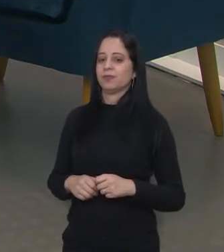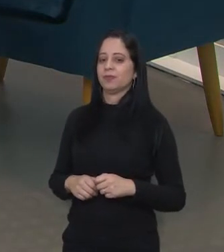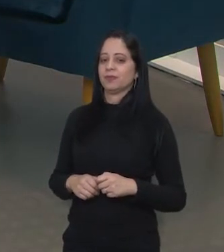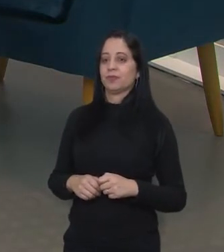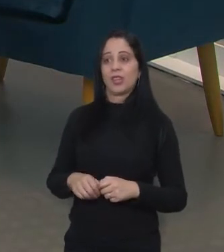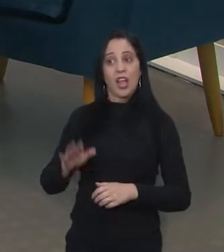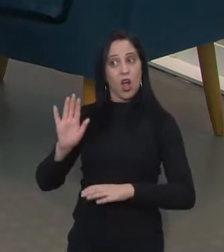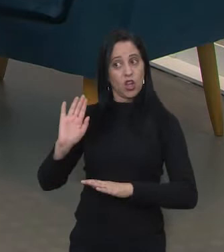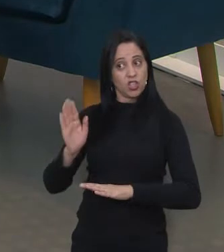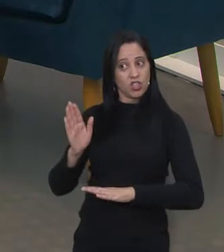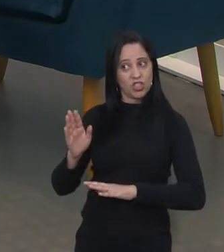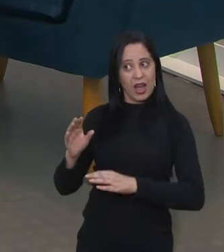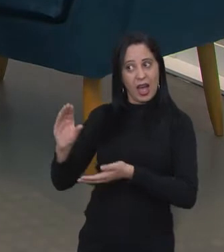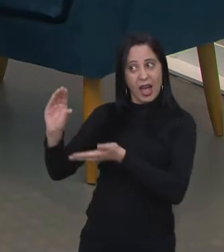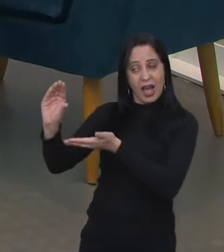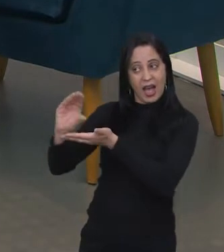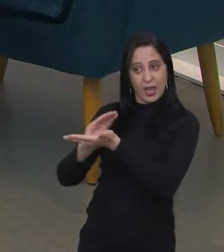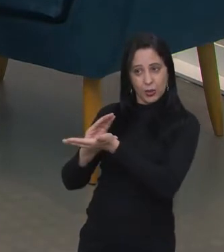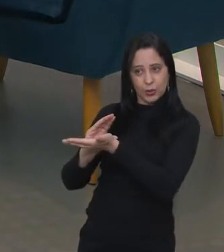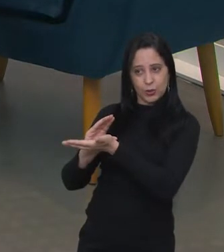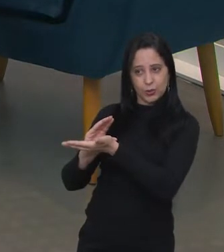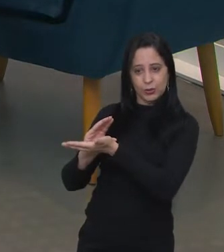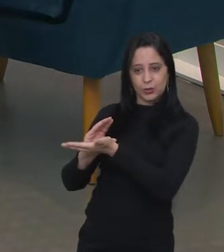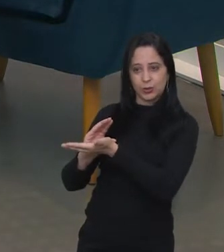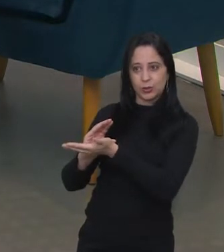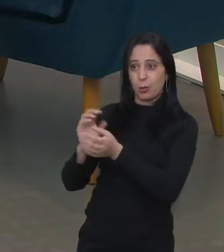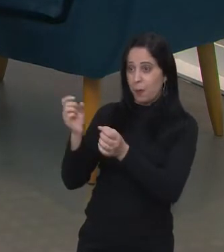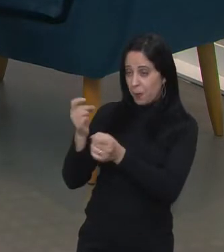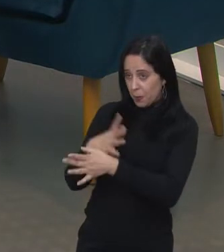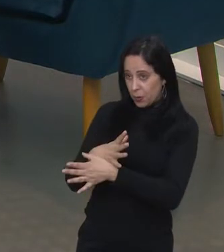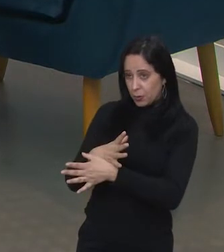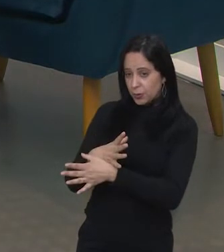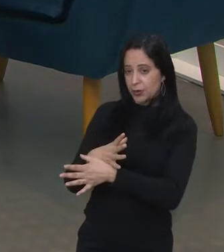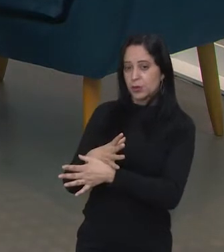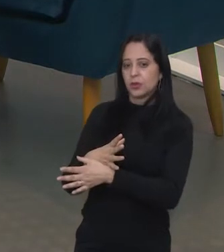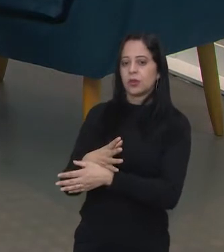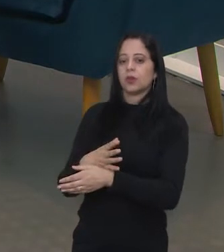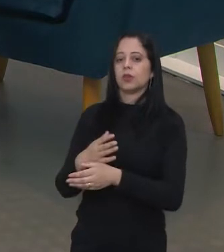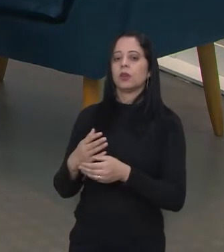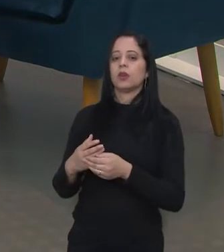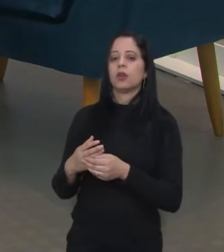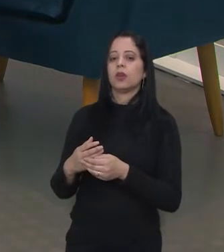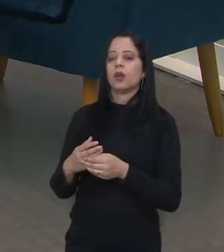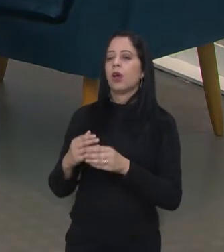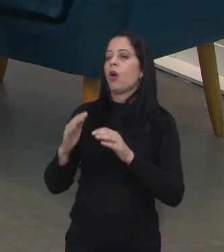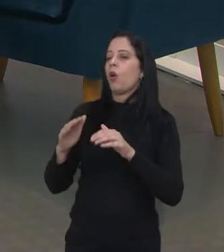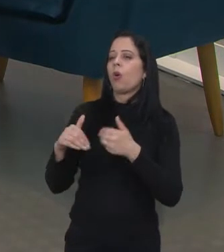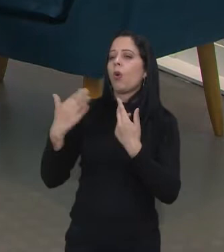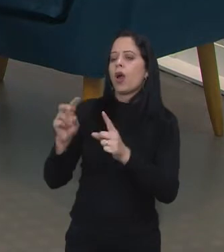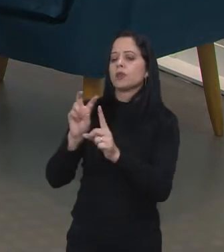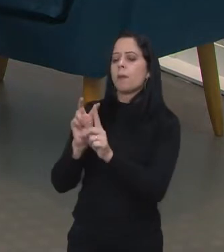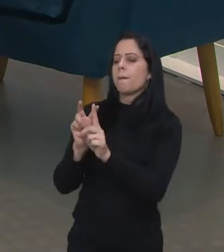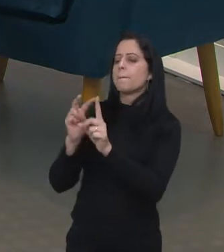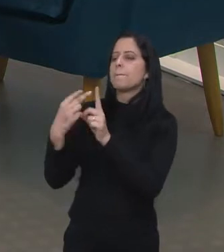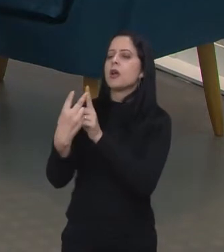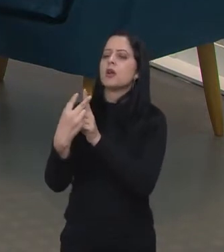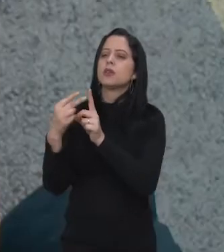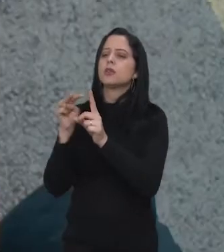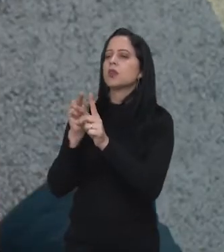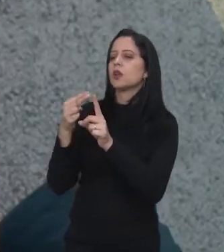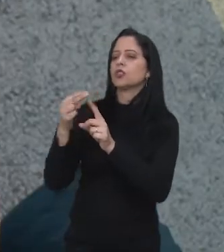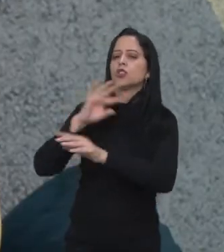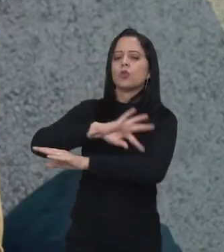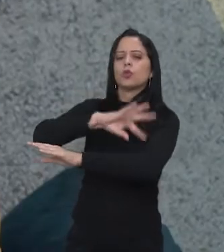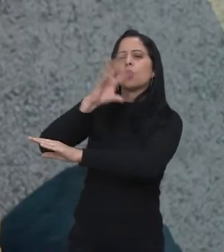Já buscamos os recursos, então, elas estão ali amparadas. E quais são as perspectivas